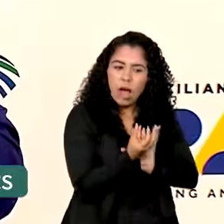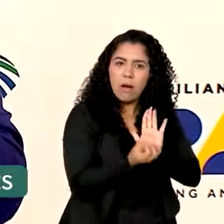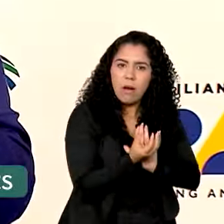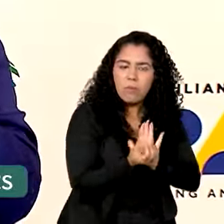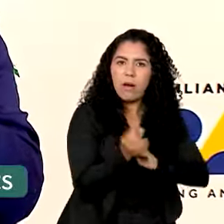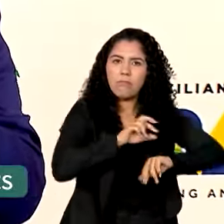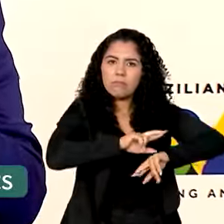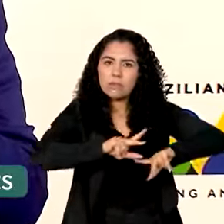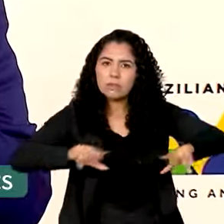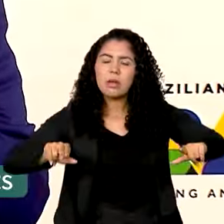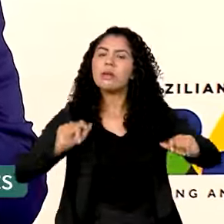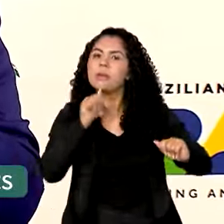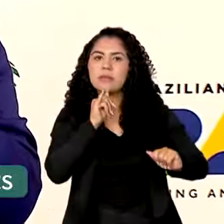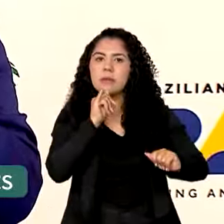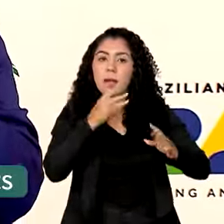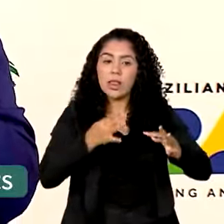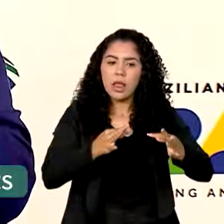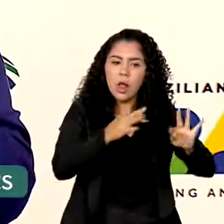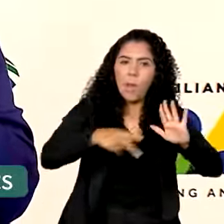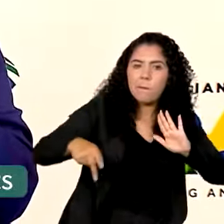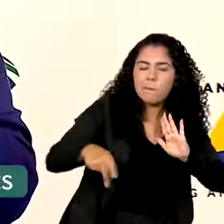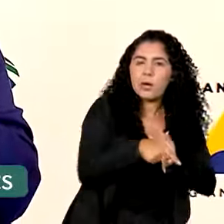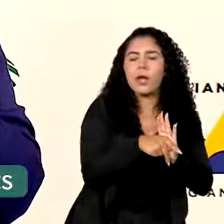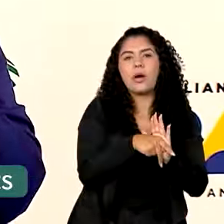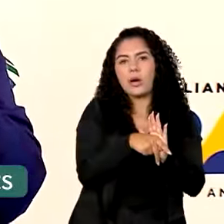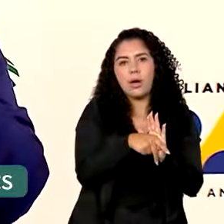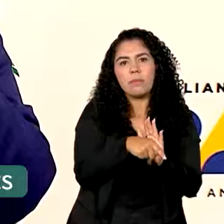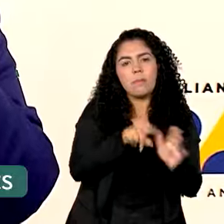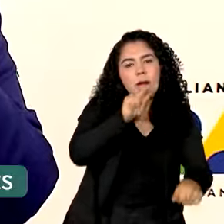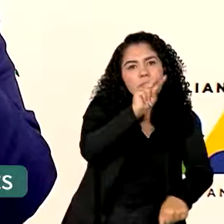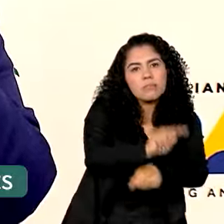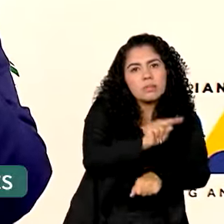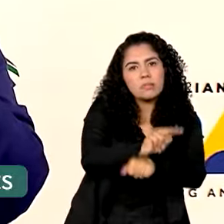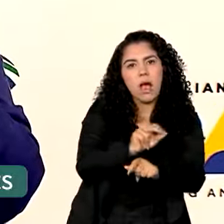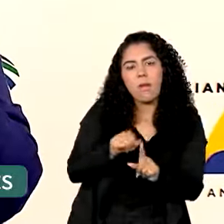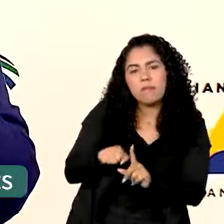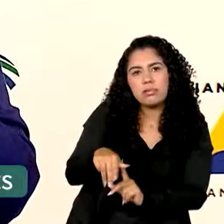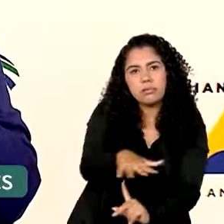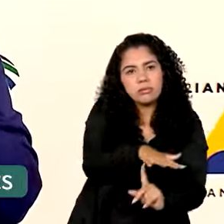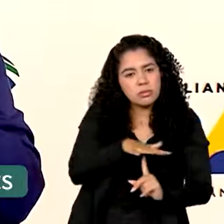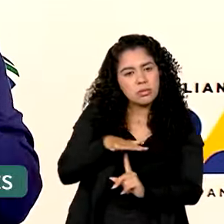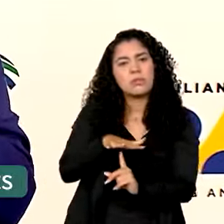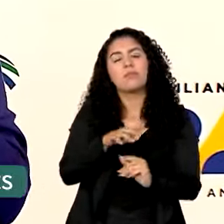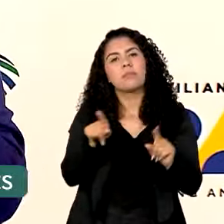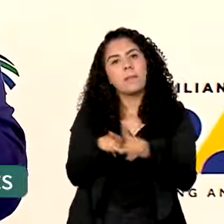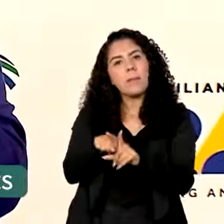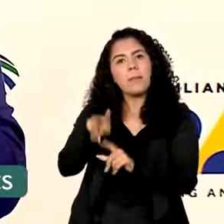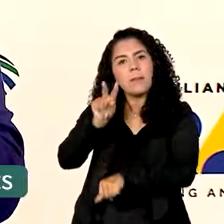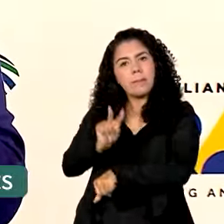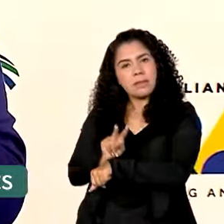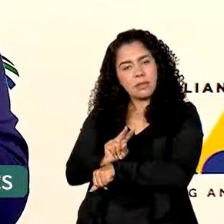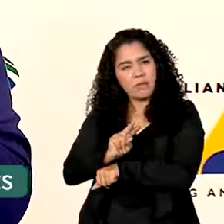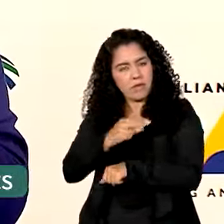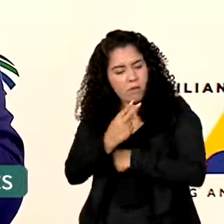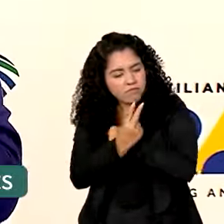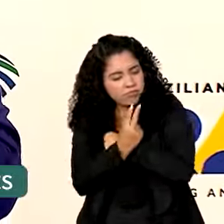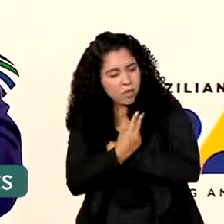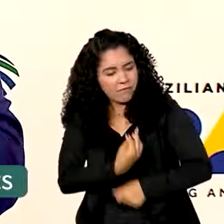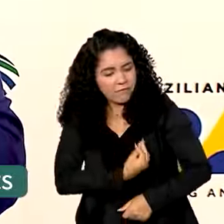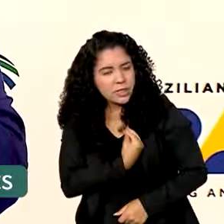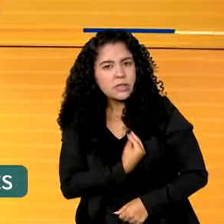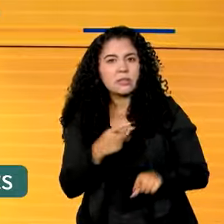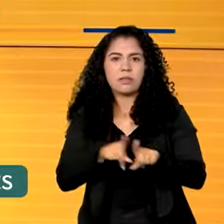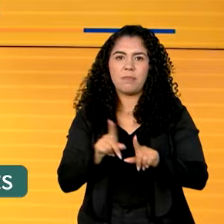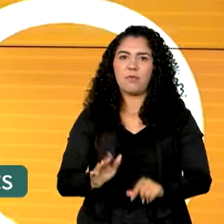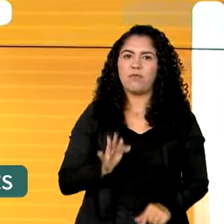que são tecnologias próprias de preservação do meio ambiente, de preservação da vida, de preservação do